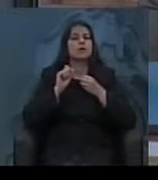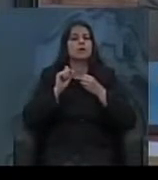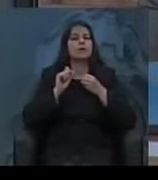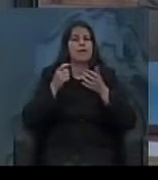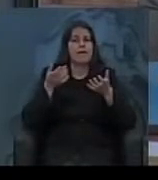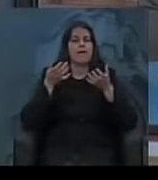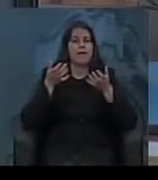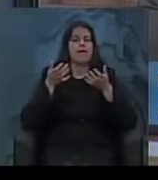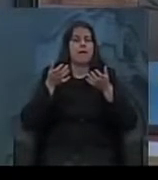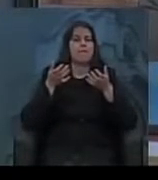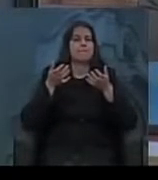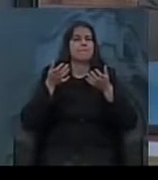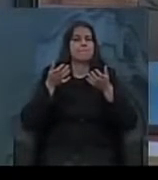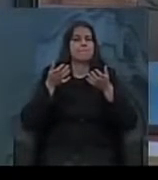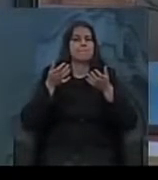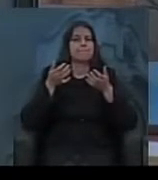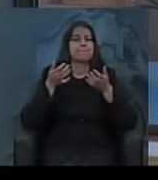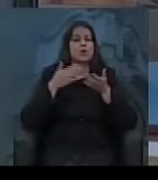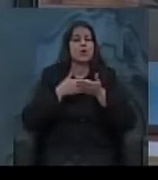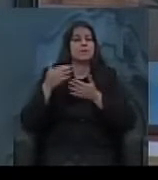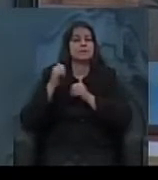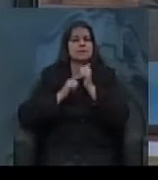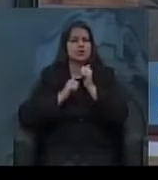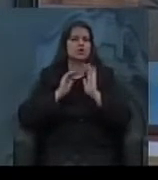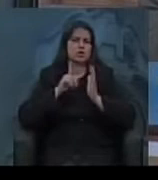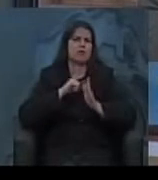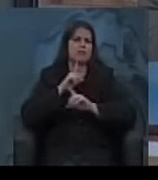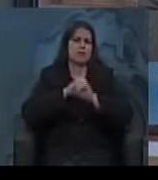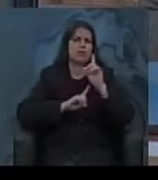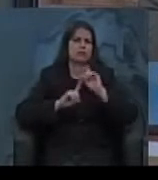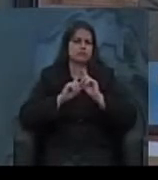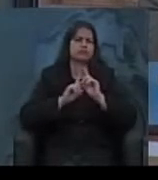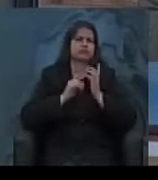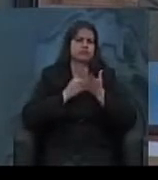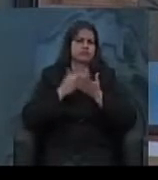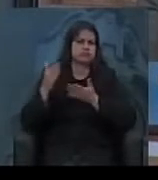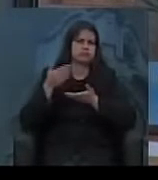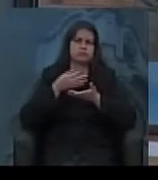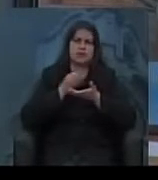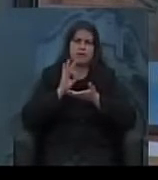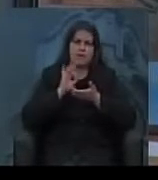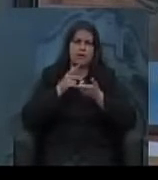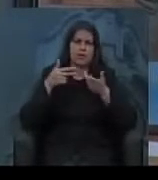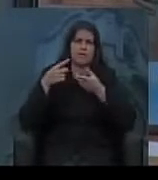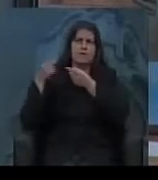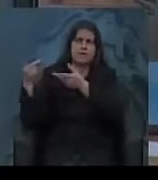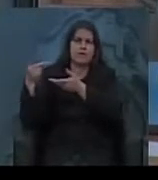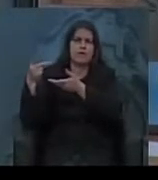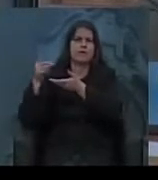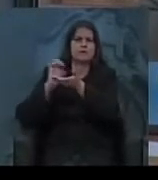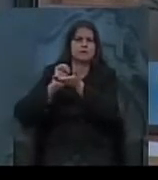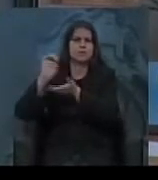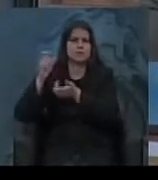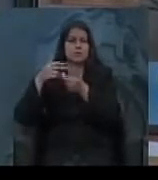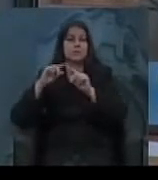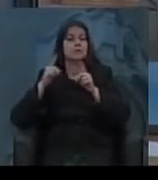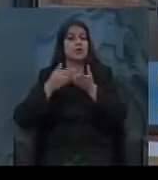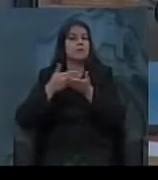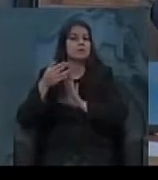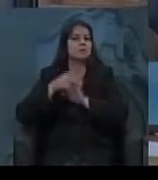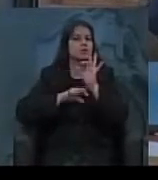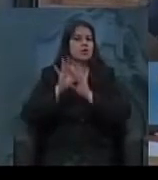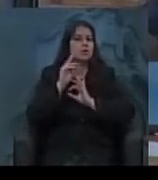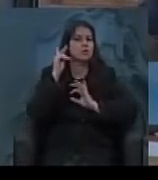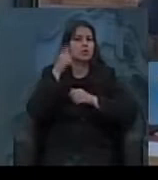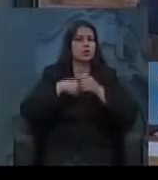na indústria, que já existe pelas franjas da economia cafeira, mas agora começa a ser objeto de política econômica